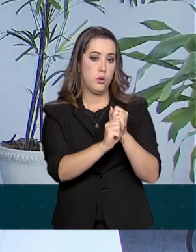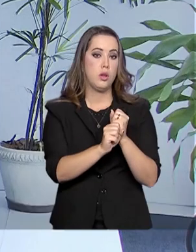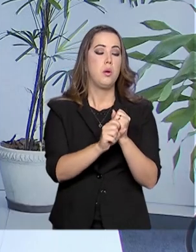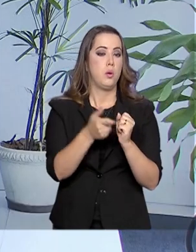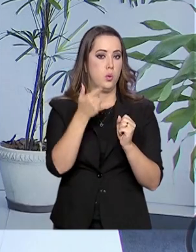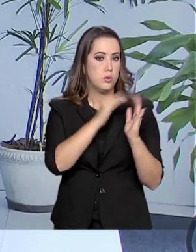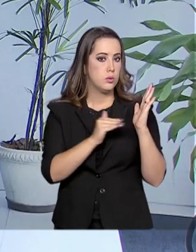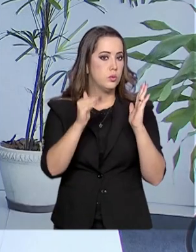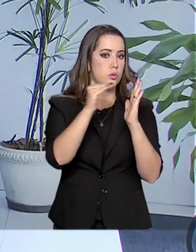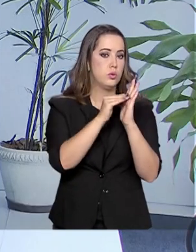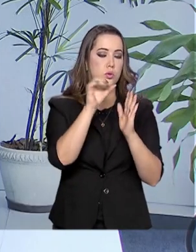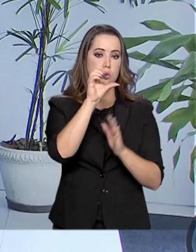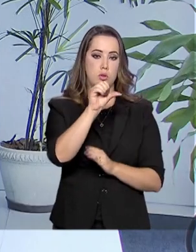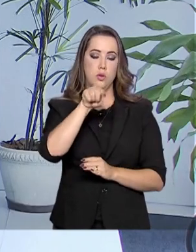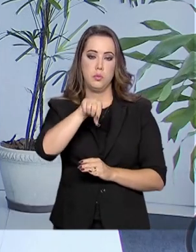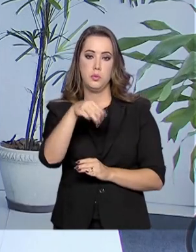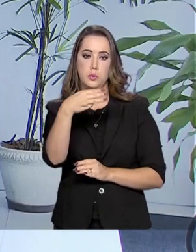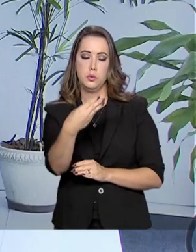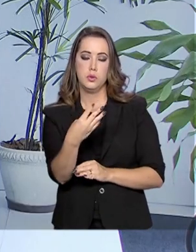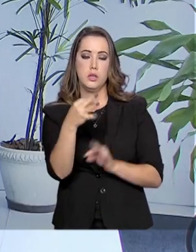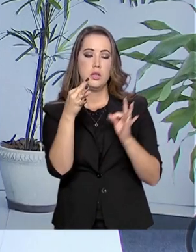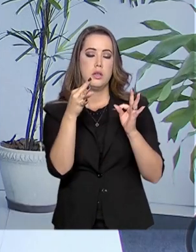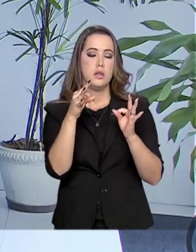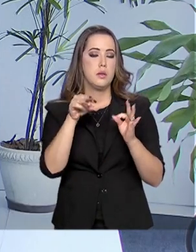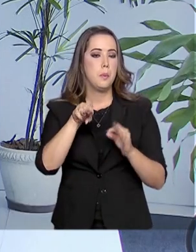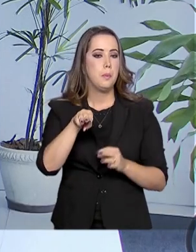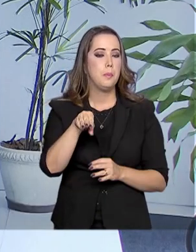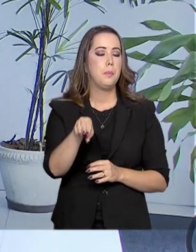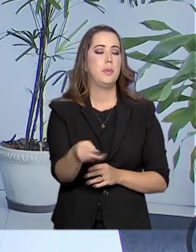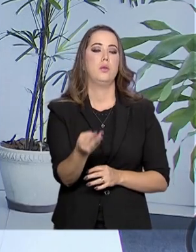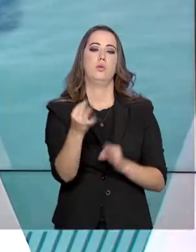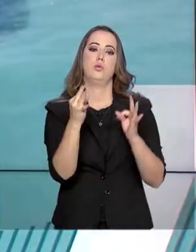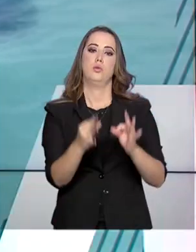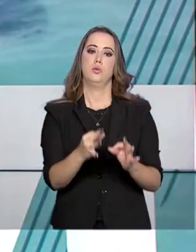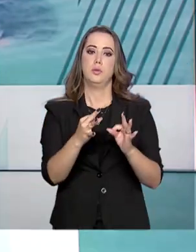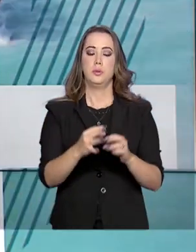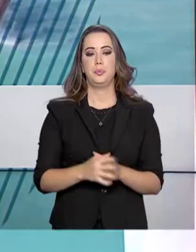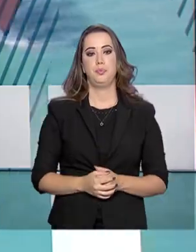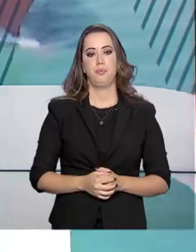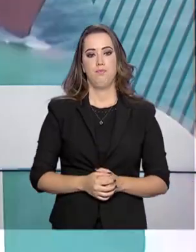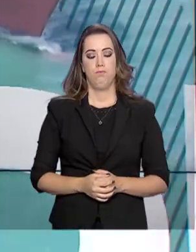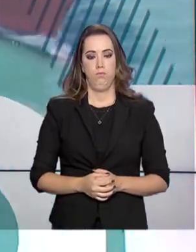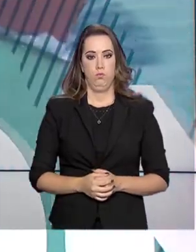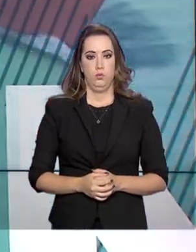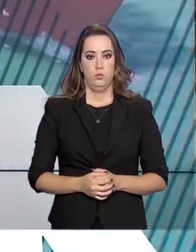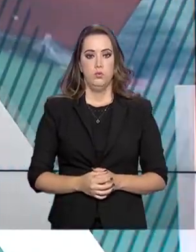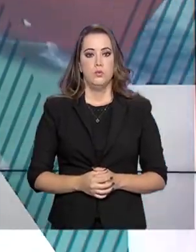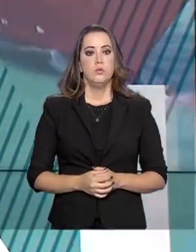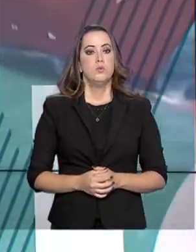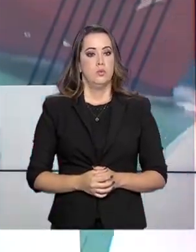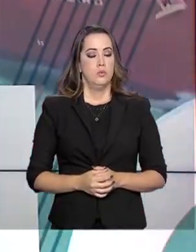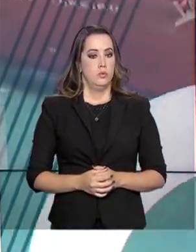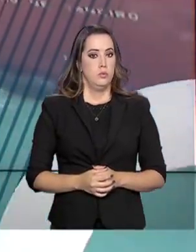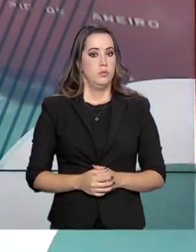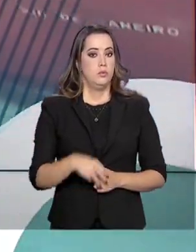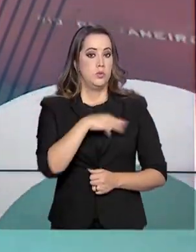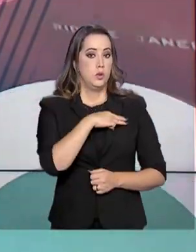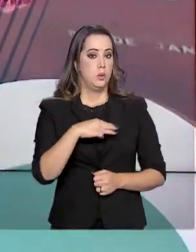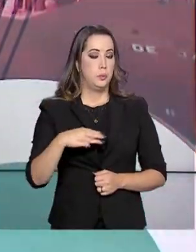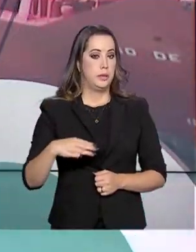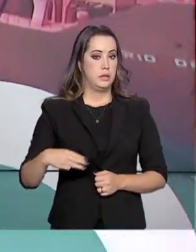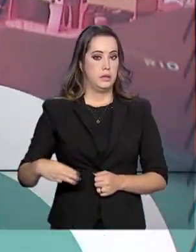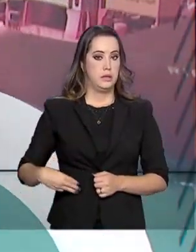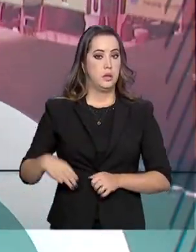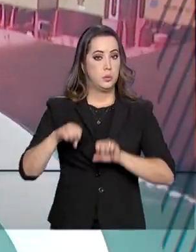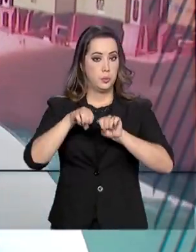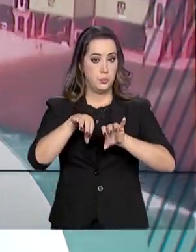toneladas. Do Rio de Janeiro, Alessandra Lago, para o Governo Agora. O ministro Abraham Weintraub esteve hoje